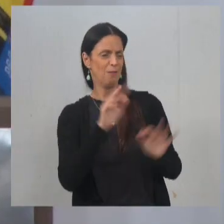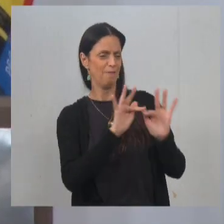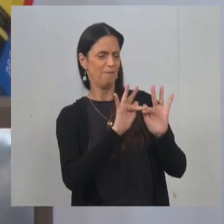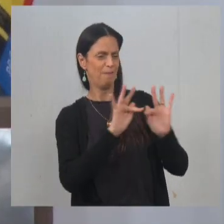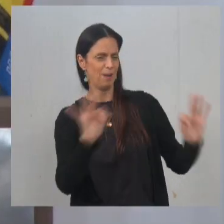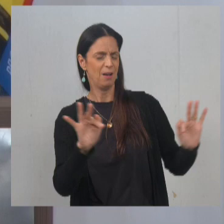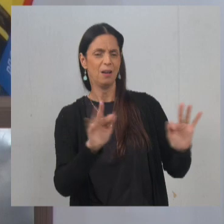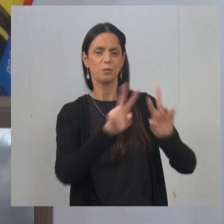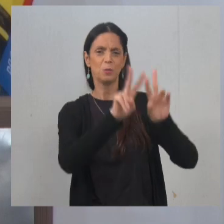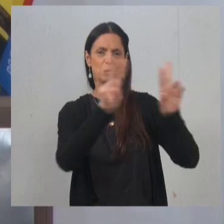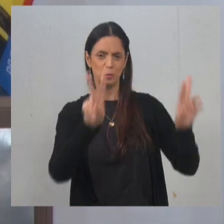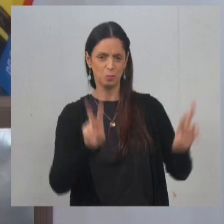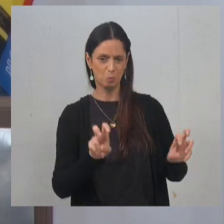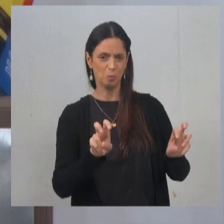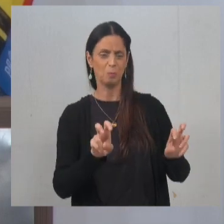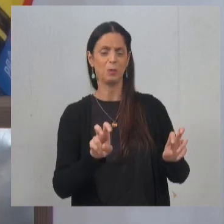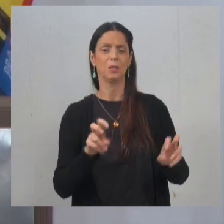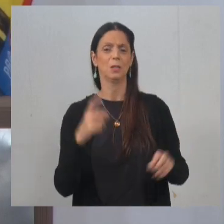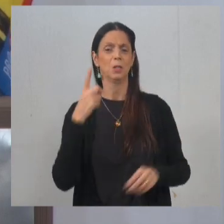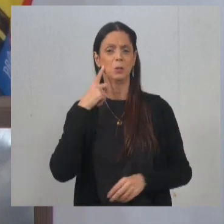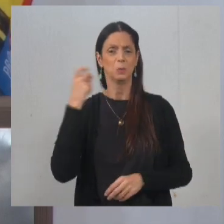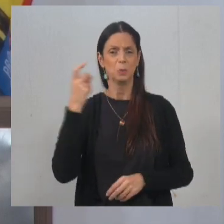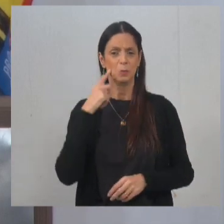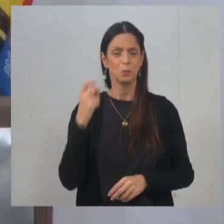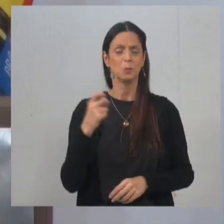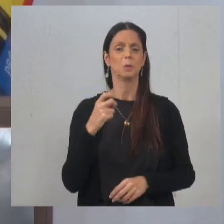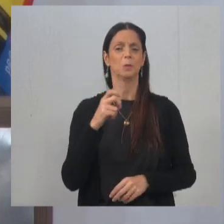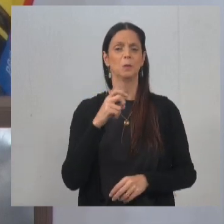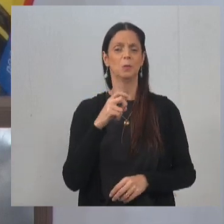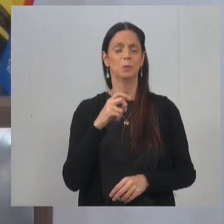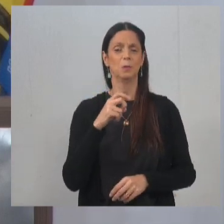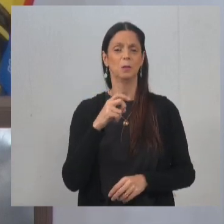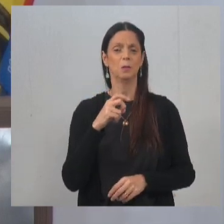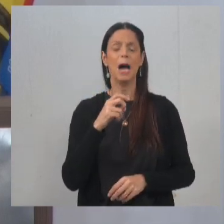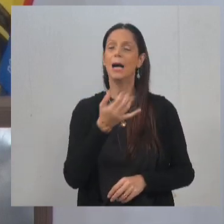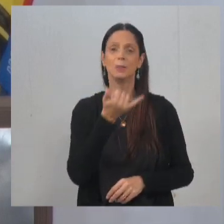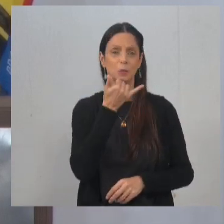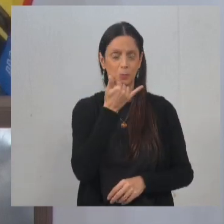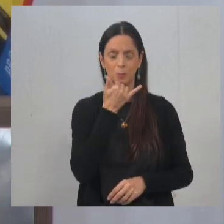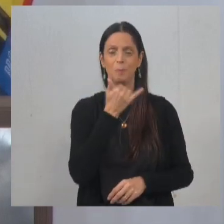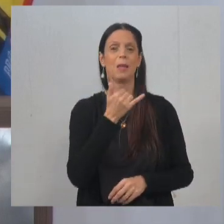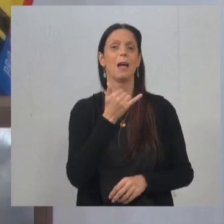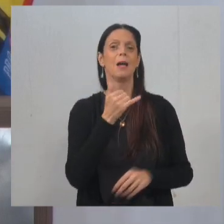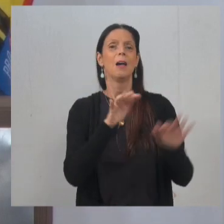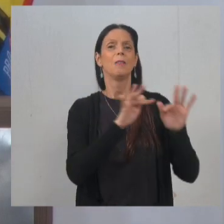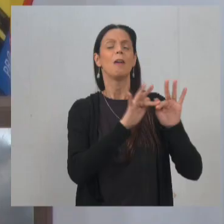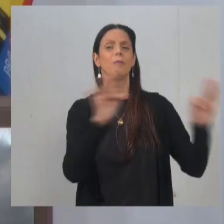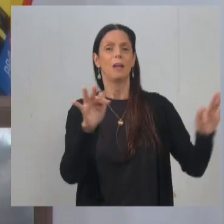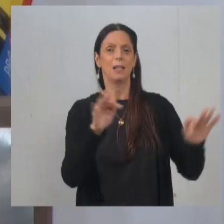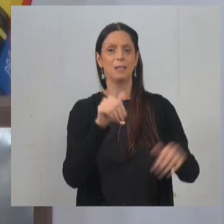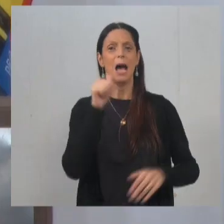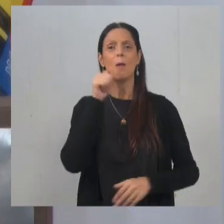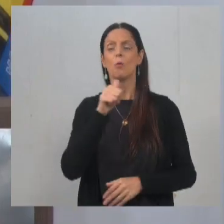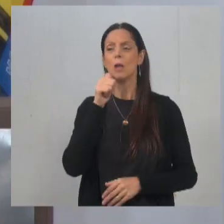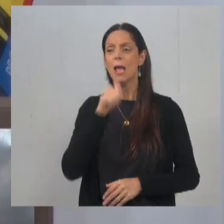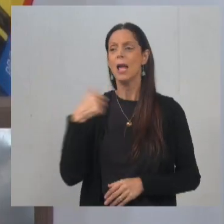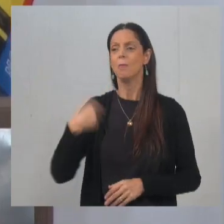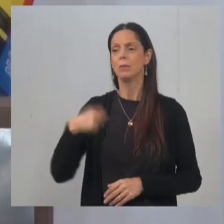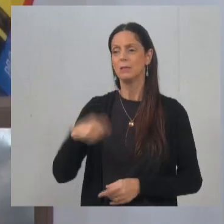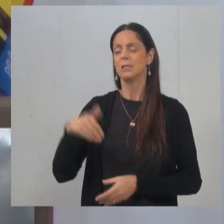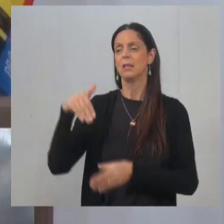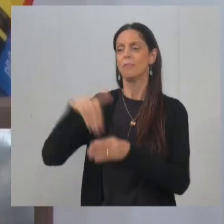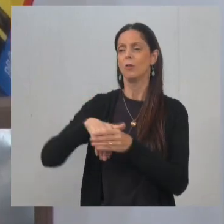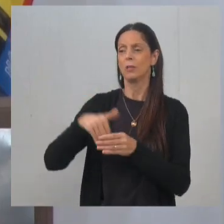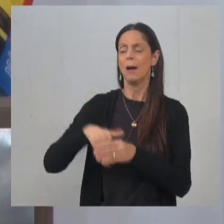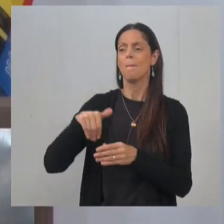à questão de sonoridade, das mulheres votarem em mulheres. Eu acho que as pessoas devem votar em quem elas acham que está preparado, seja